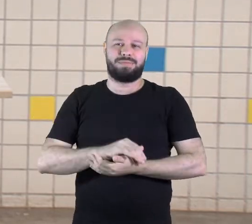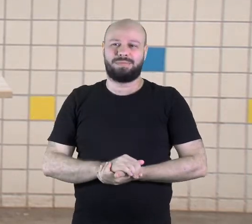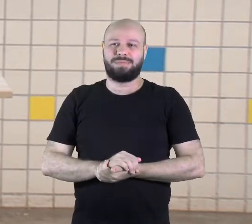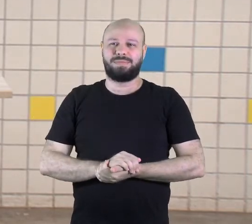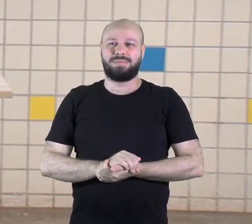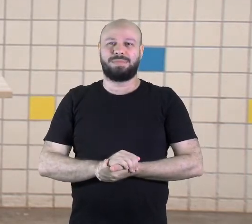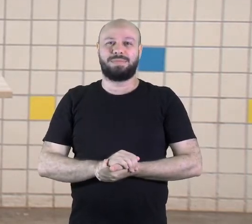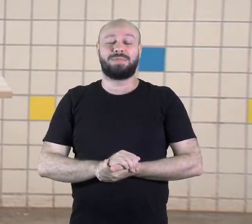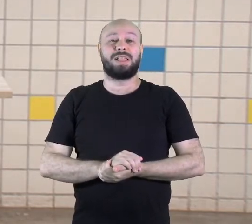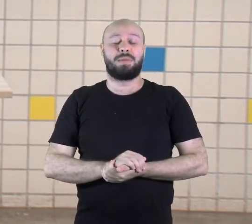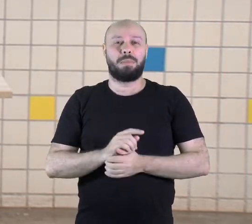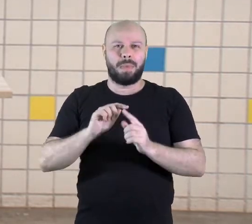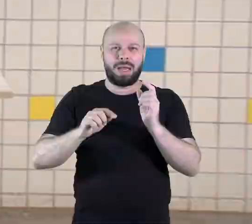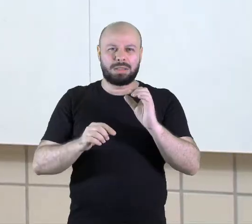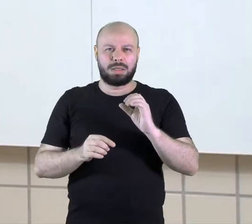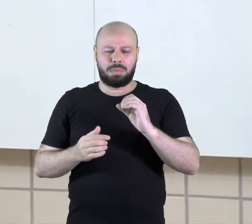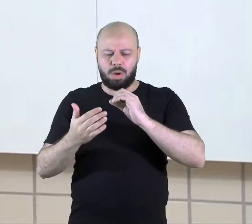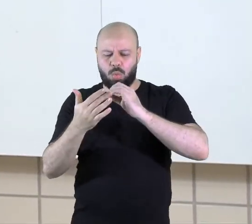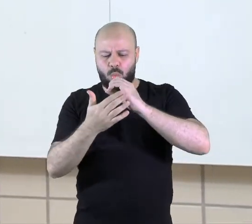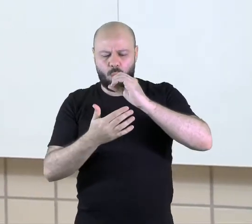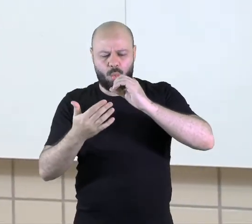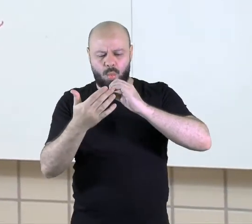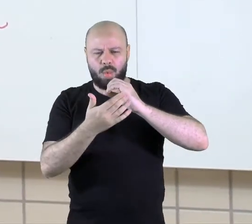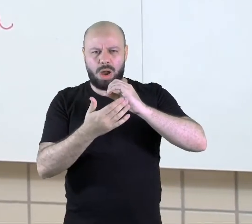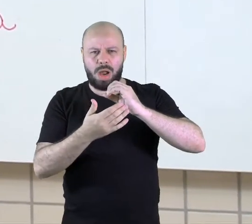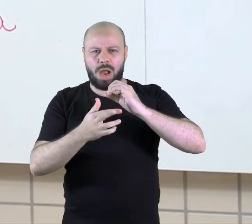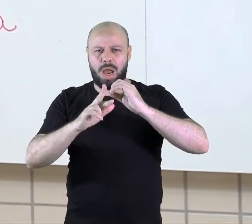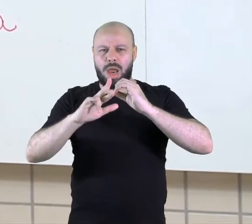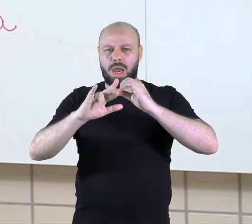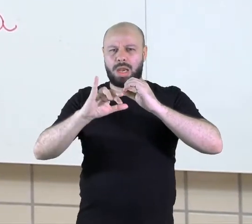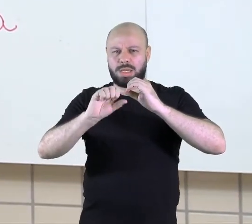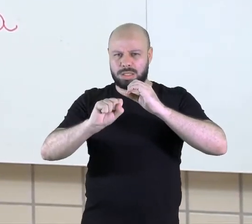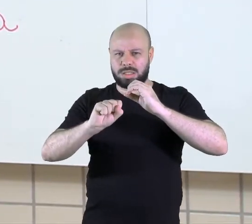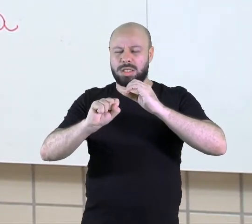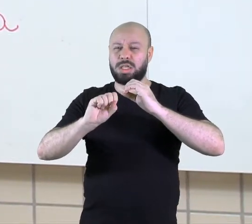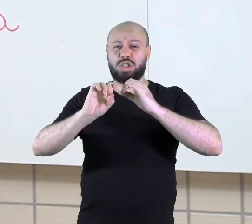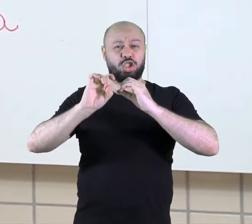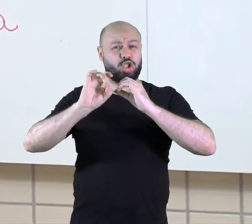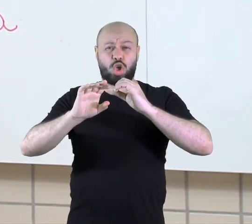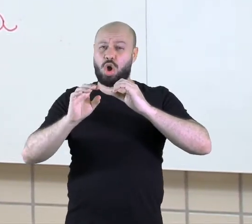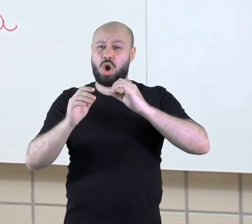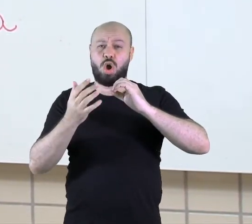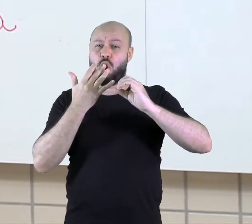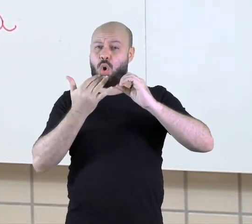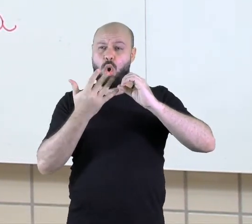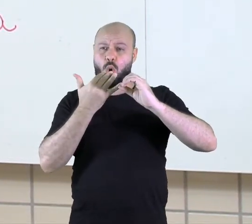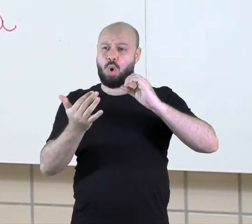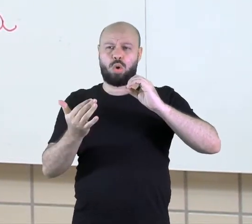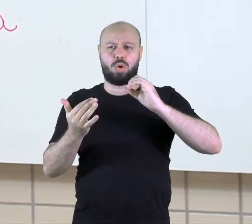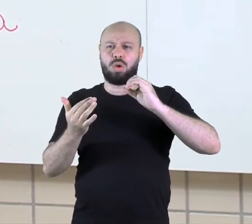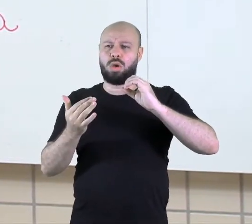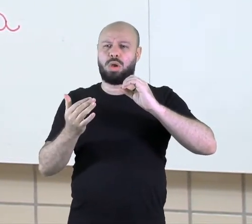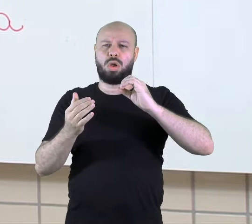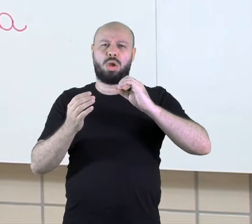coloração do olho, como eu expliquei para vocês. Ela é a